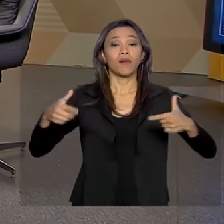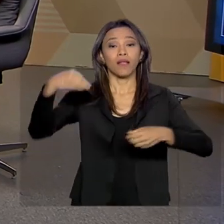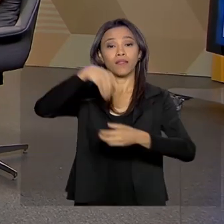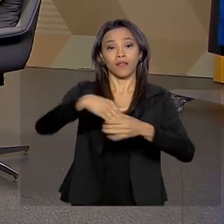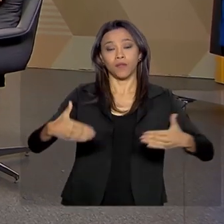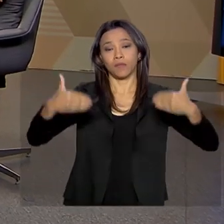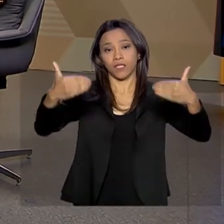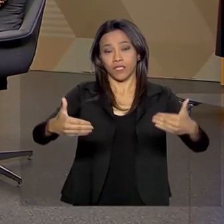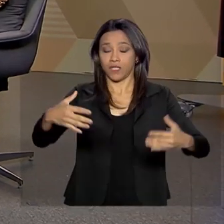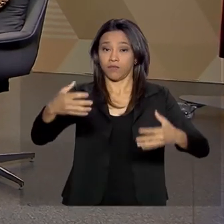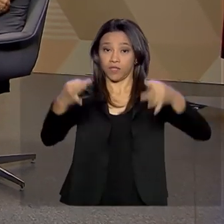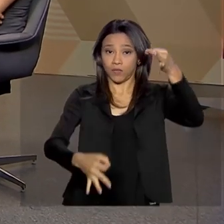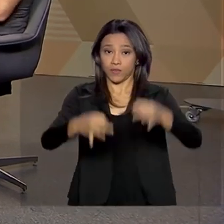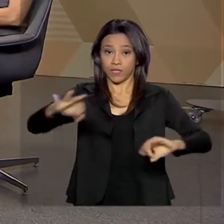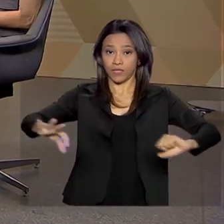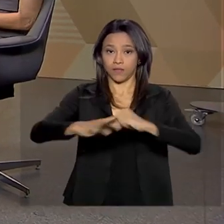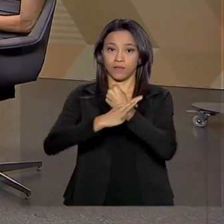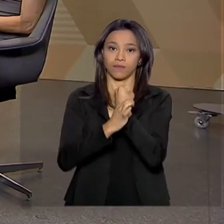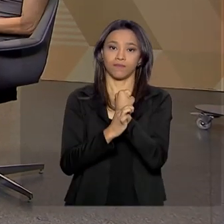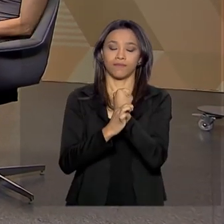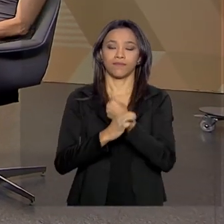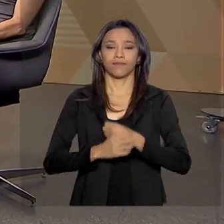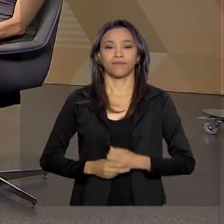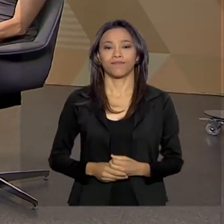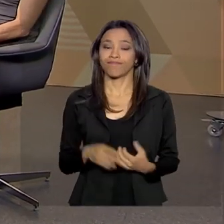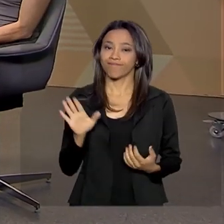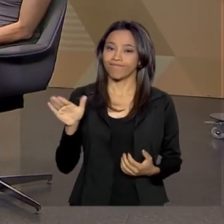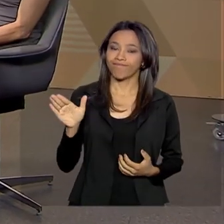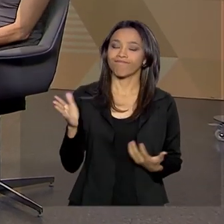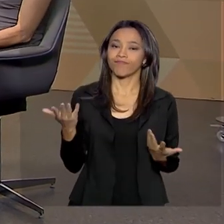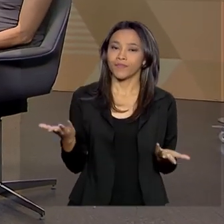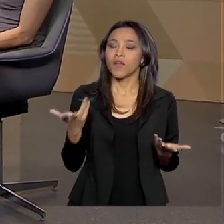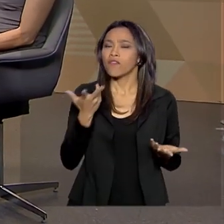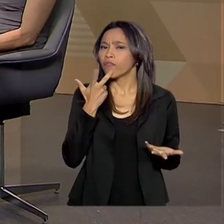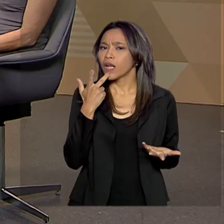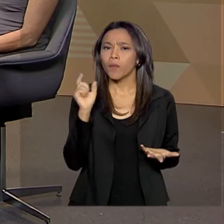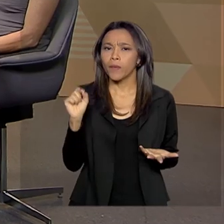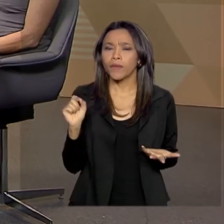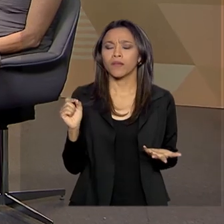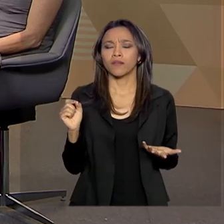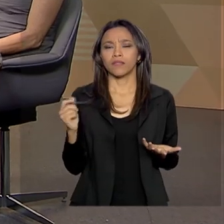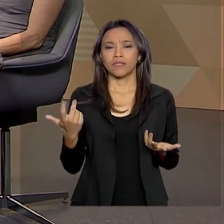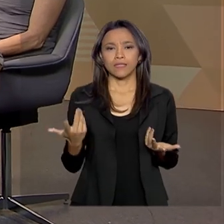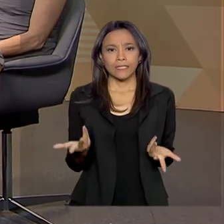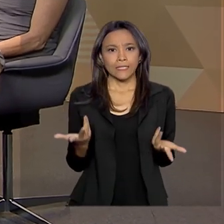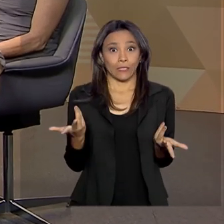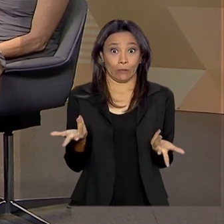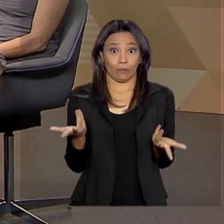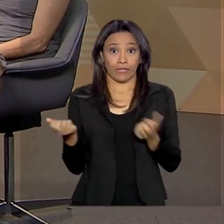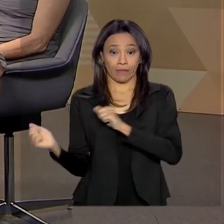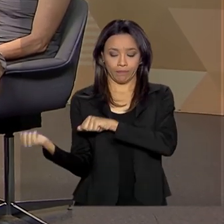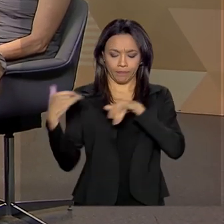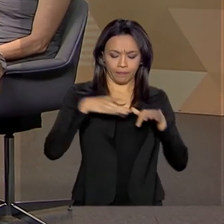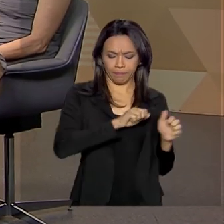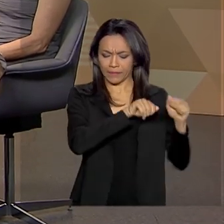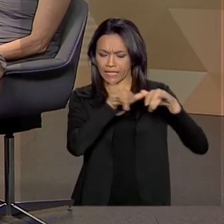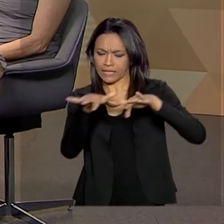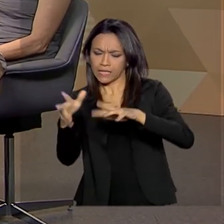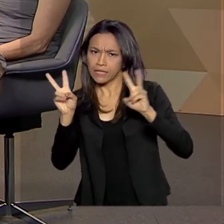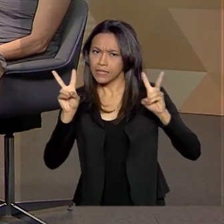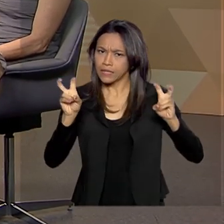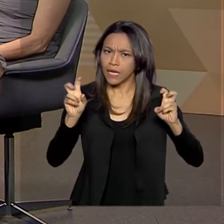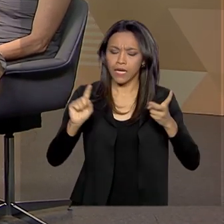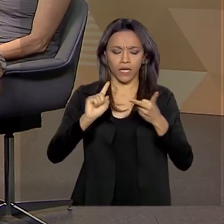Justiça e Segurança Pública. Bom, falamos sobre essa questão da imigração, dos